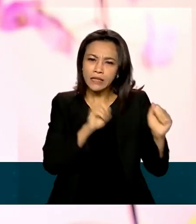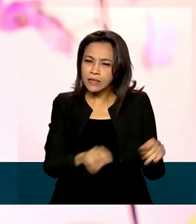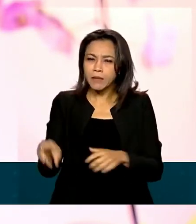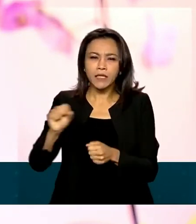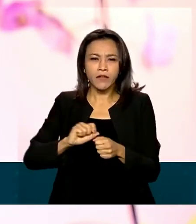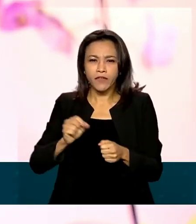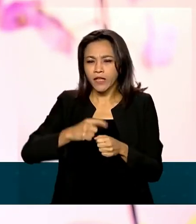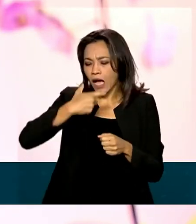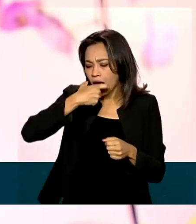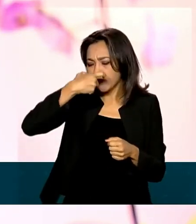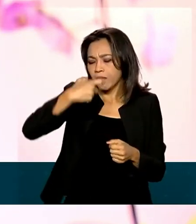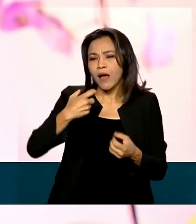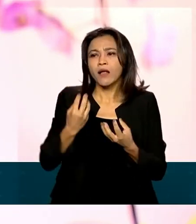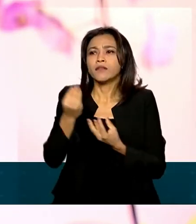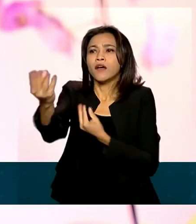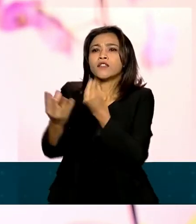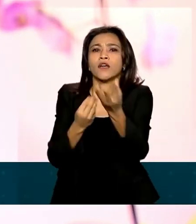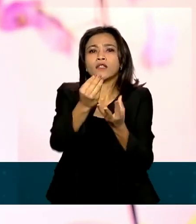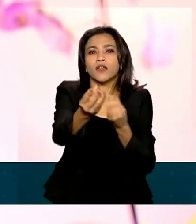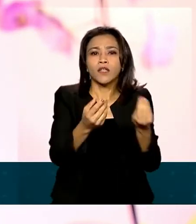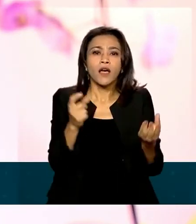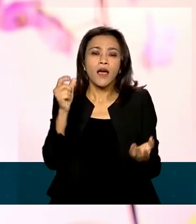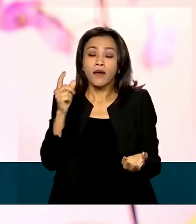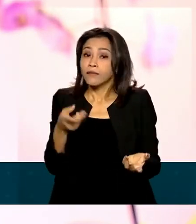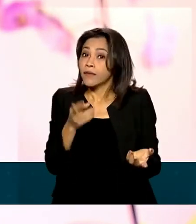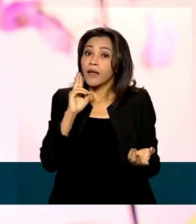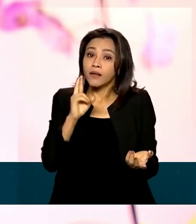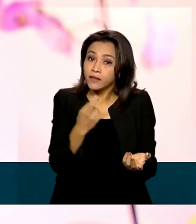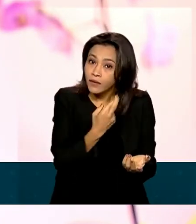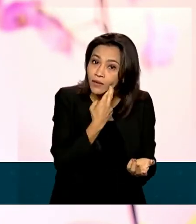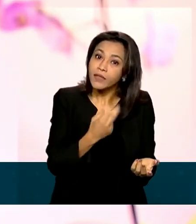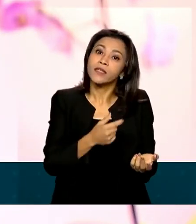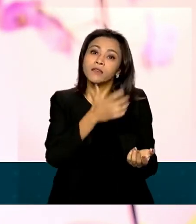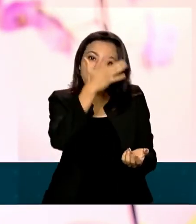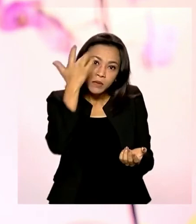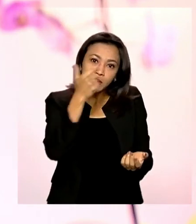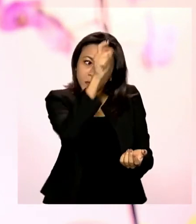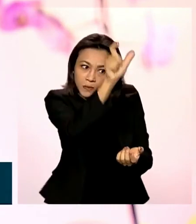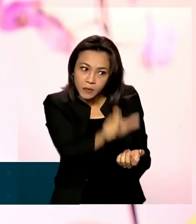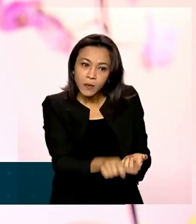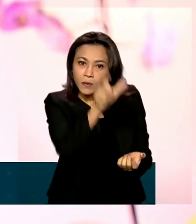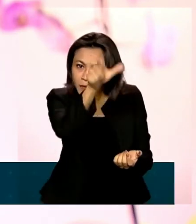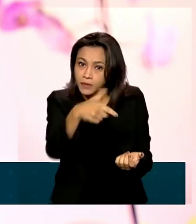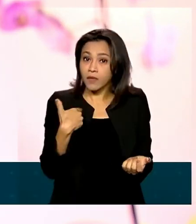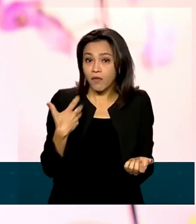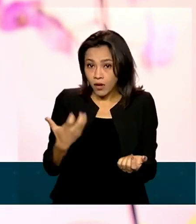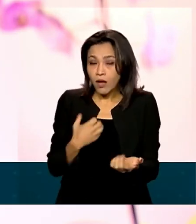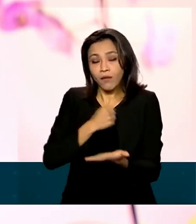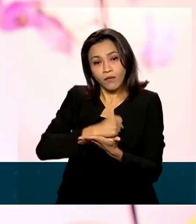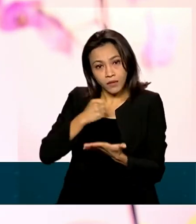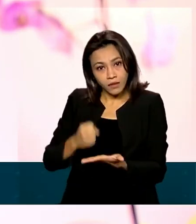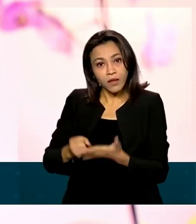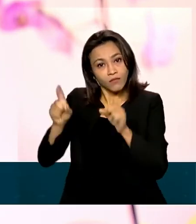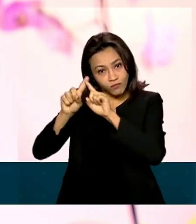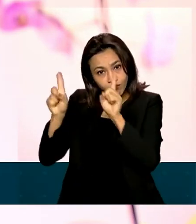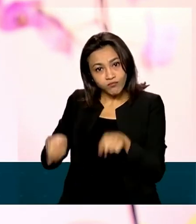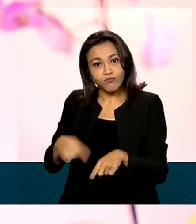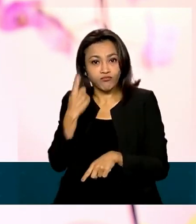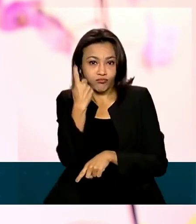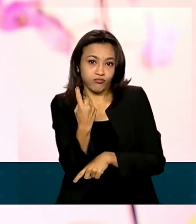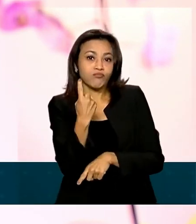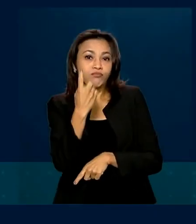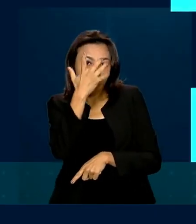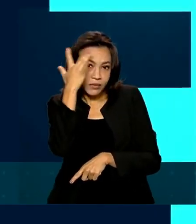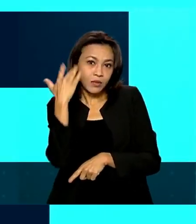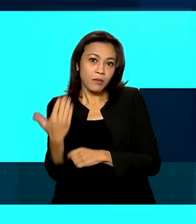restaurantes, para clientes físicos. E aí eu procuro, sim, contratar um funcionário e aumentar ainda